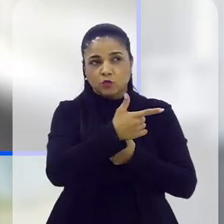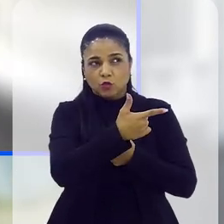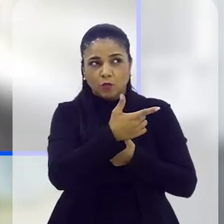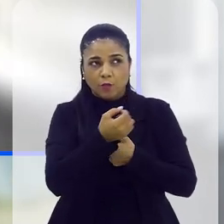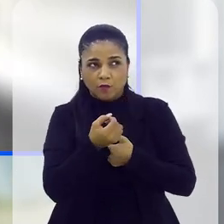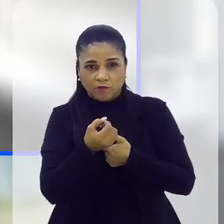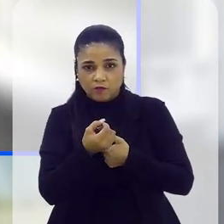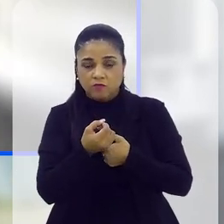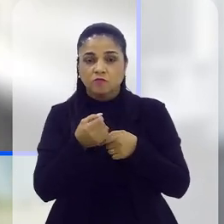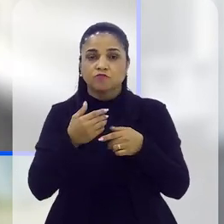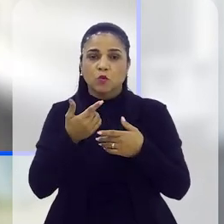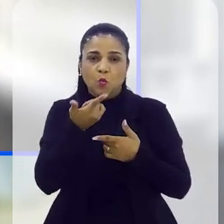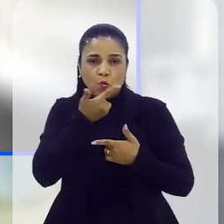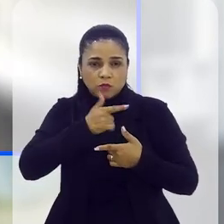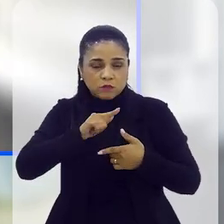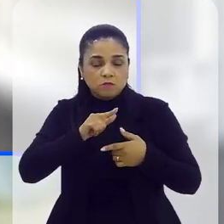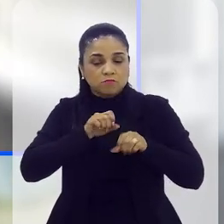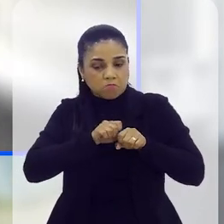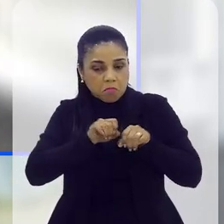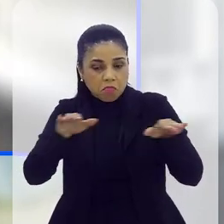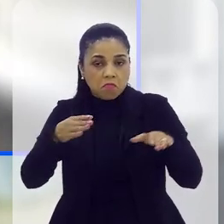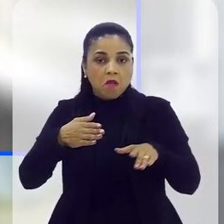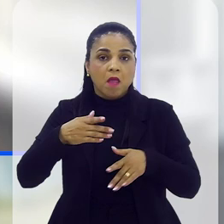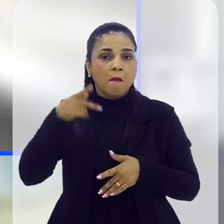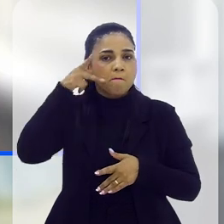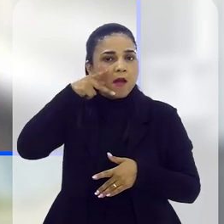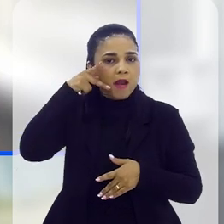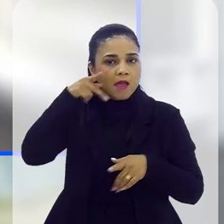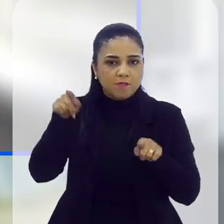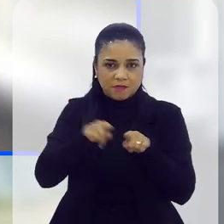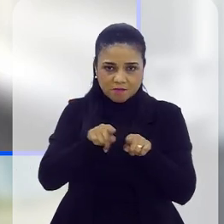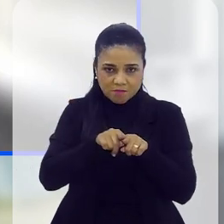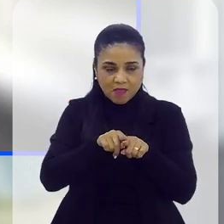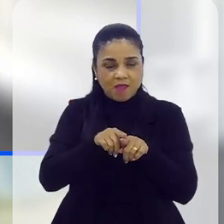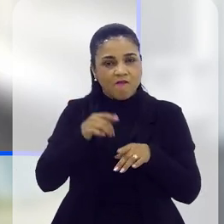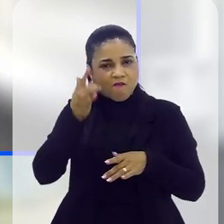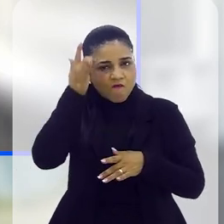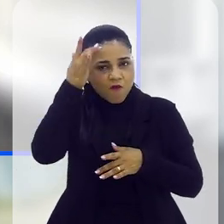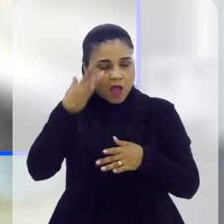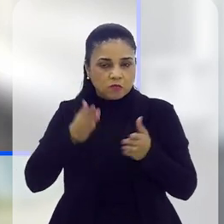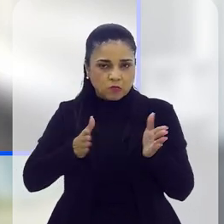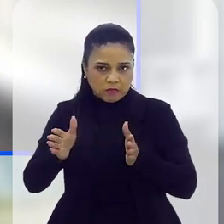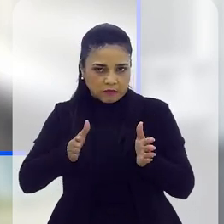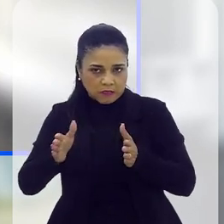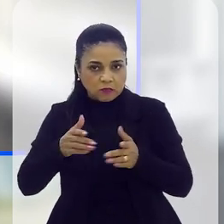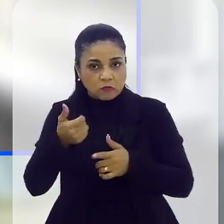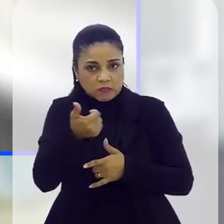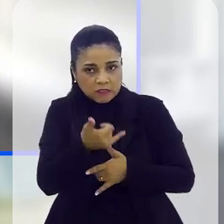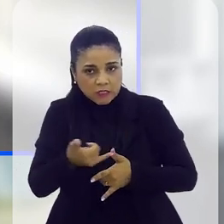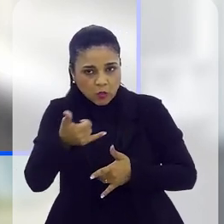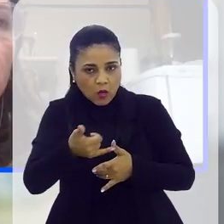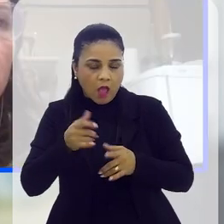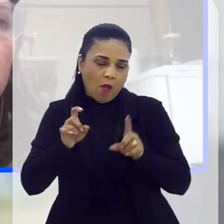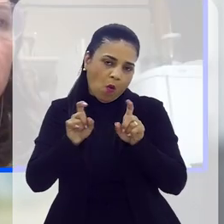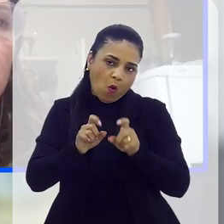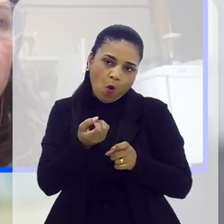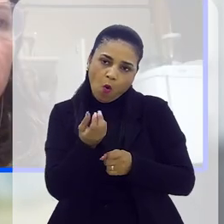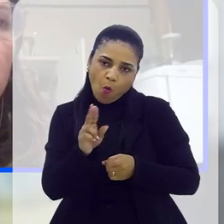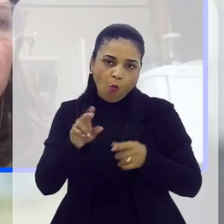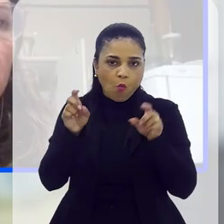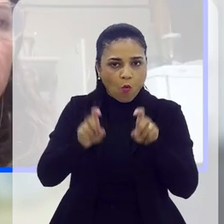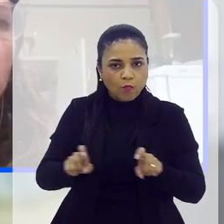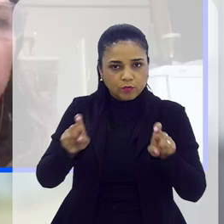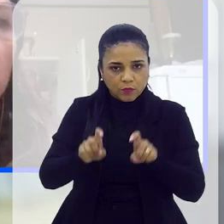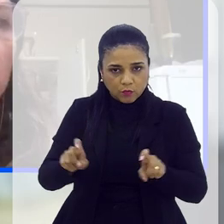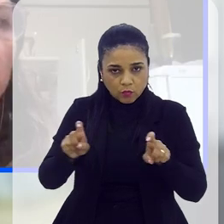município em 2020, e a conseguiu expandir agora para Paraíba também. Também de fácil acesso, né? A mulher acessa pelo celular, pelo computador,